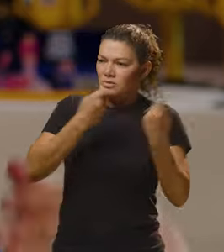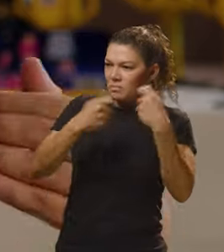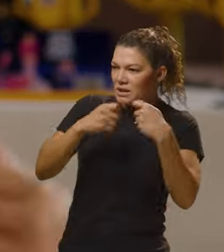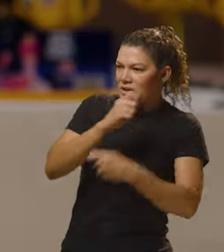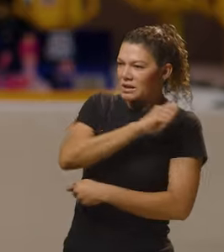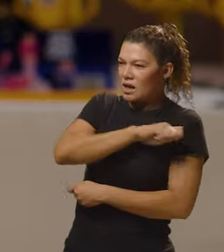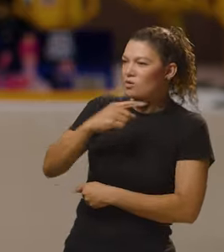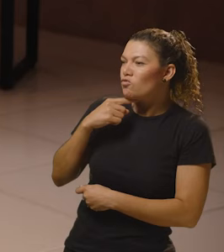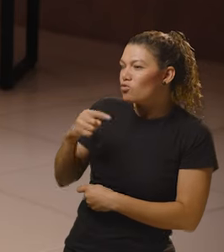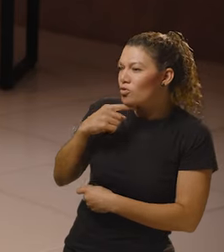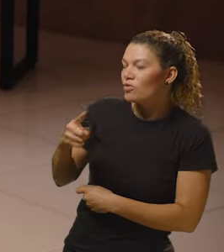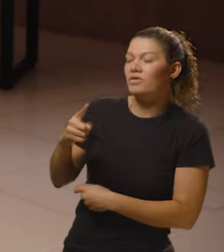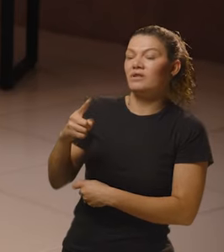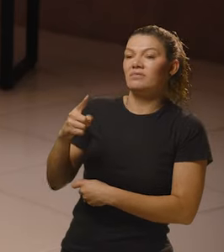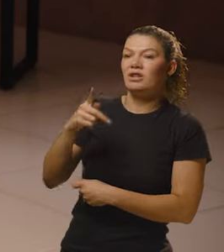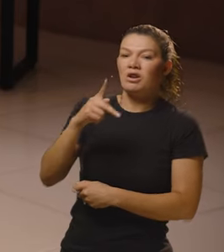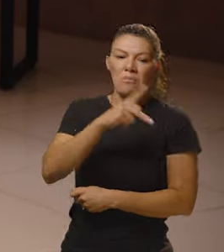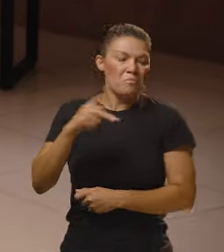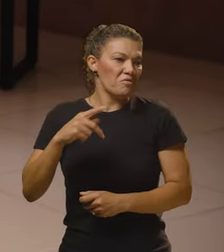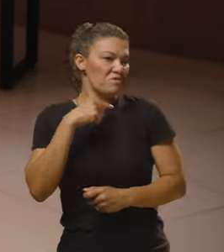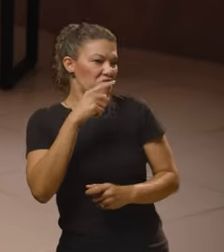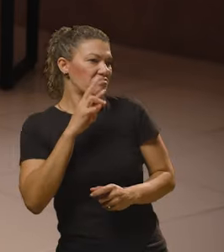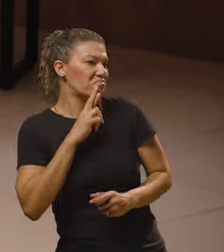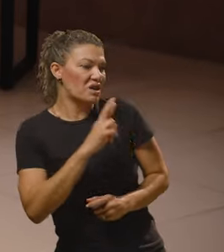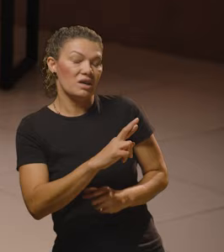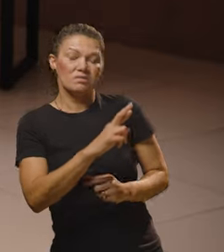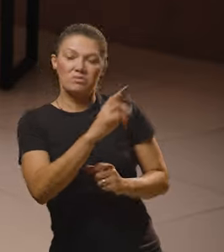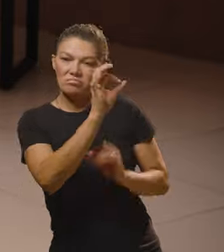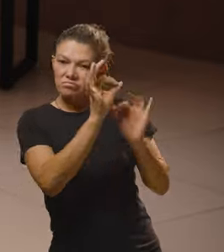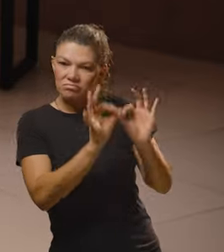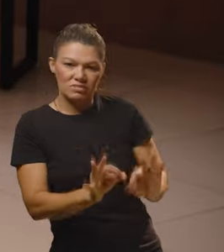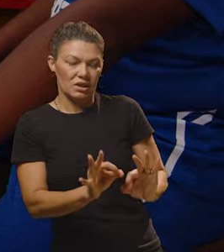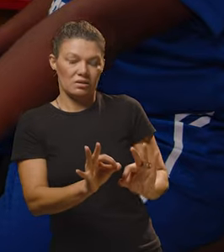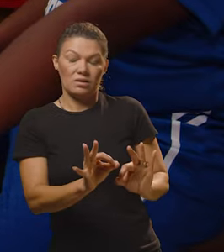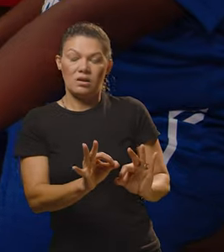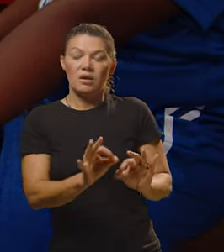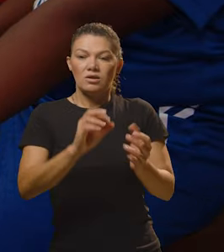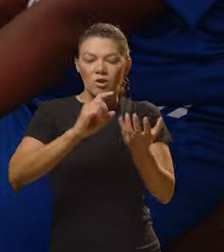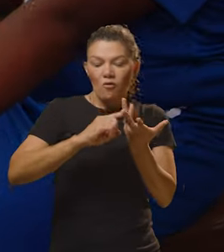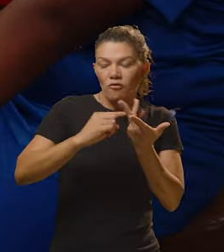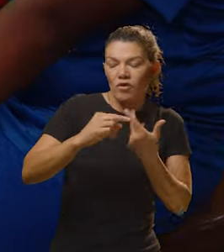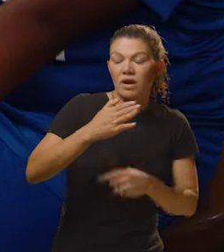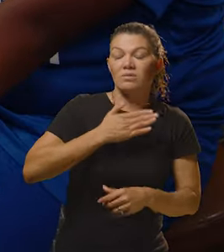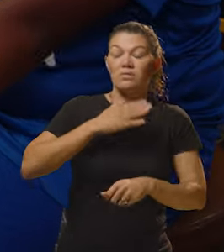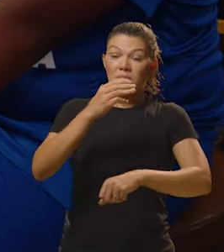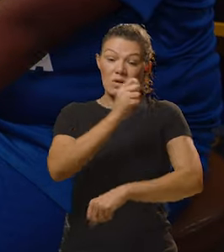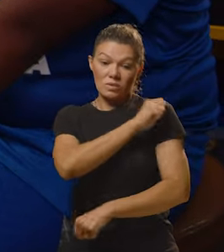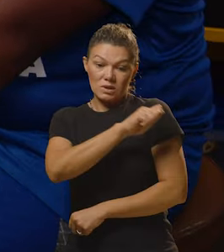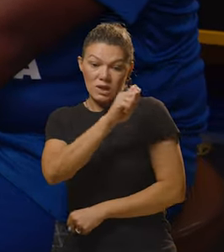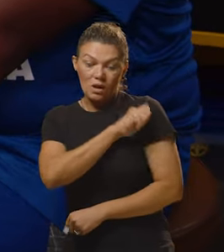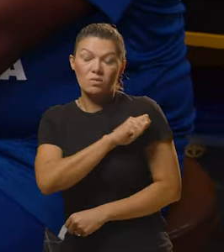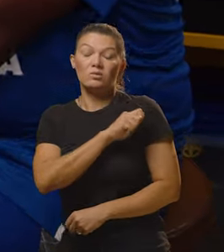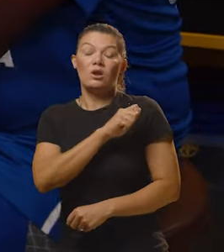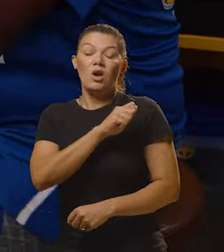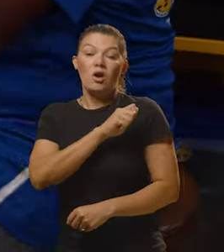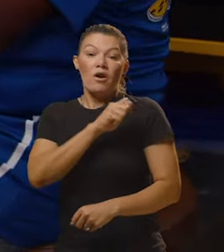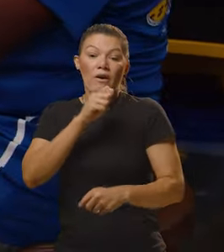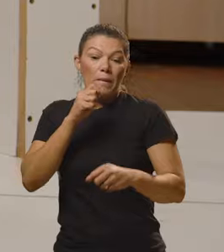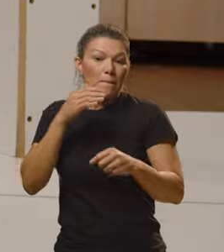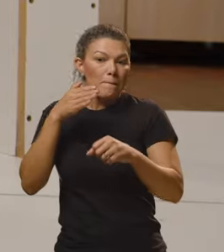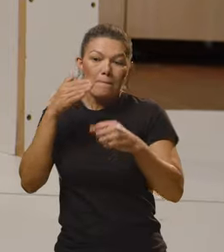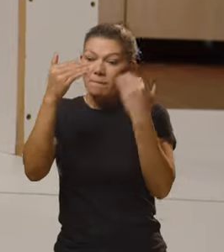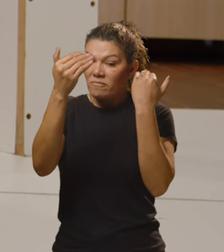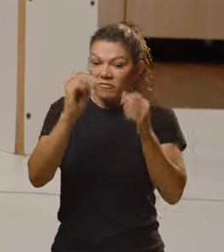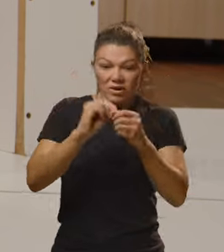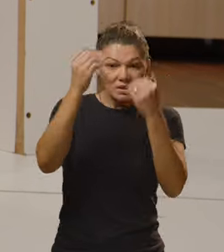precisa, os alunos precisam tirar alguma dúvida, eles tiram dúvida dos meninos. Vários dos meus alunos aqui prestam o